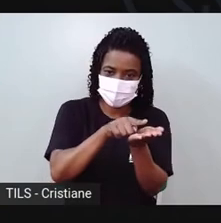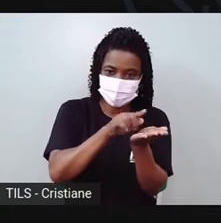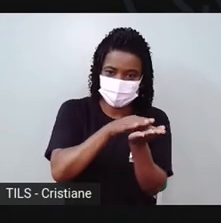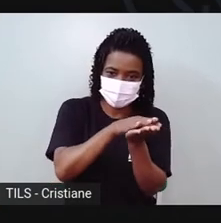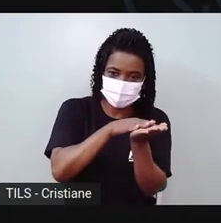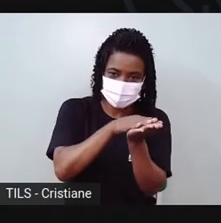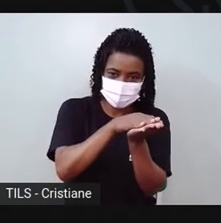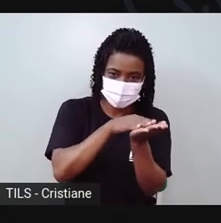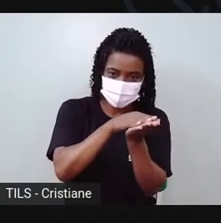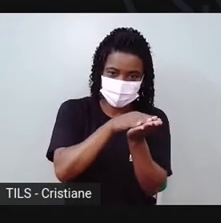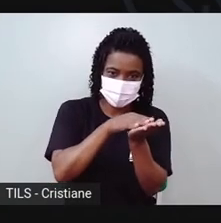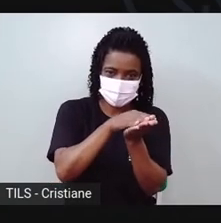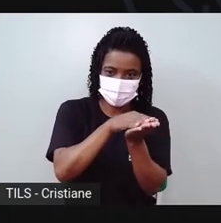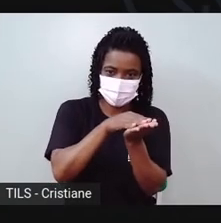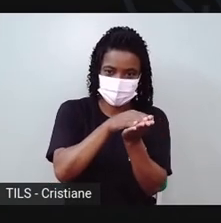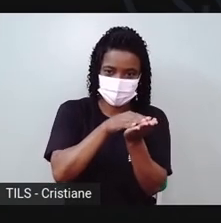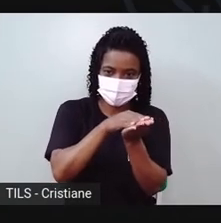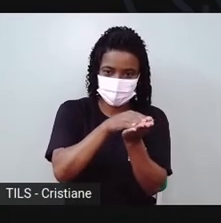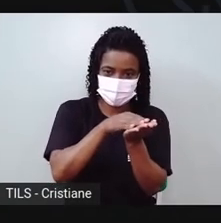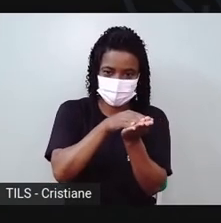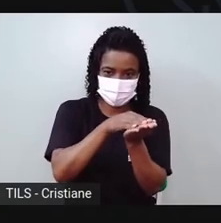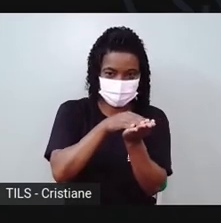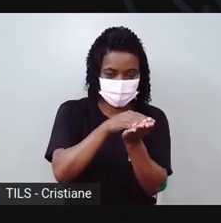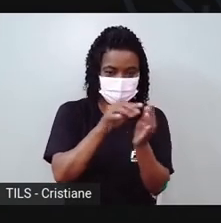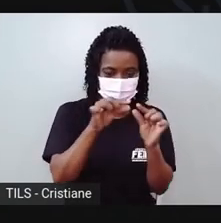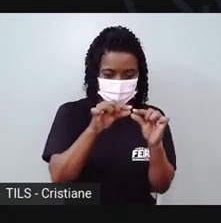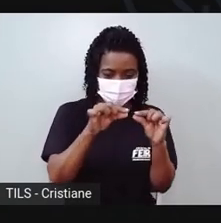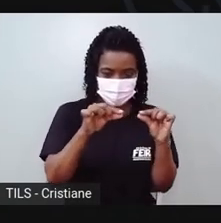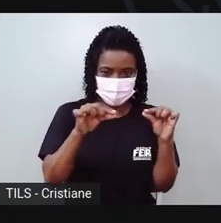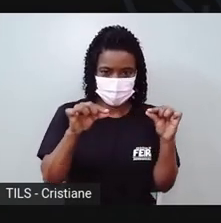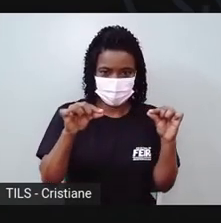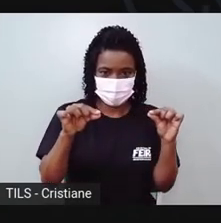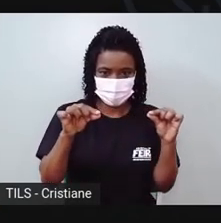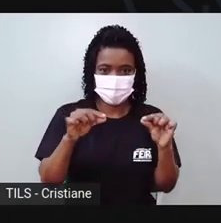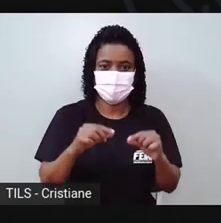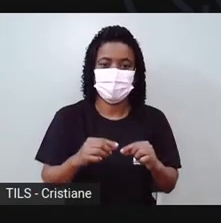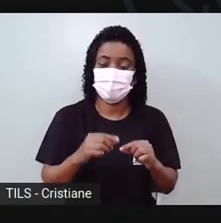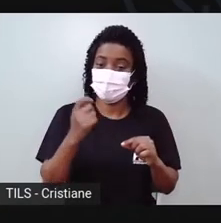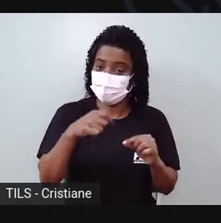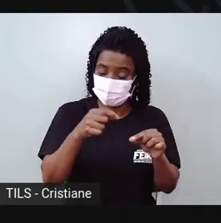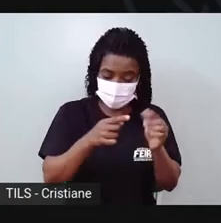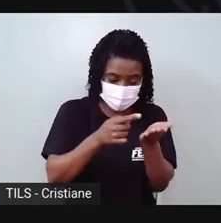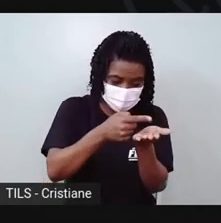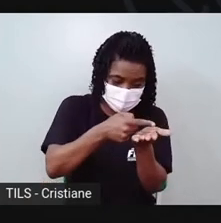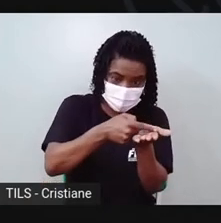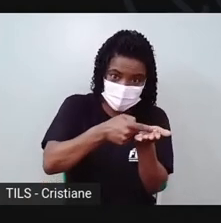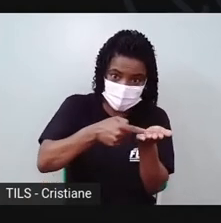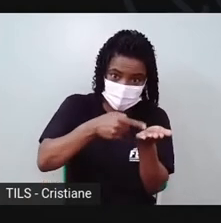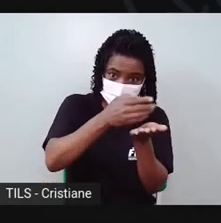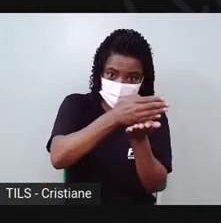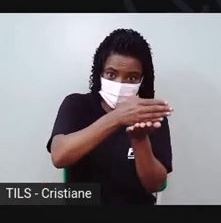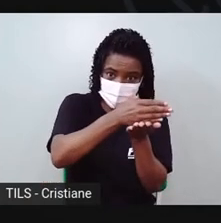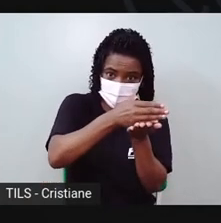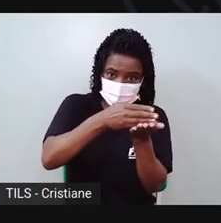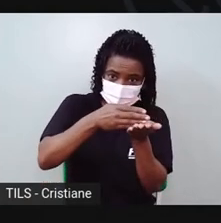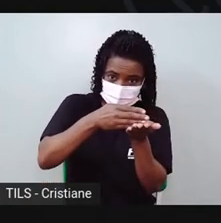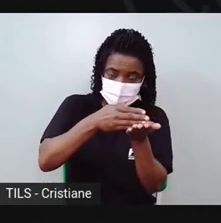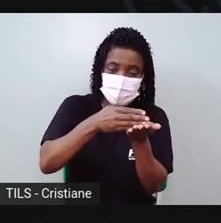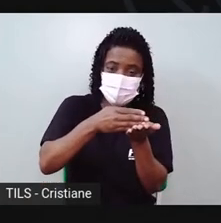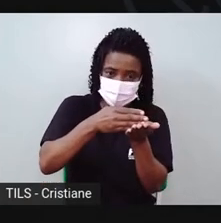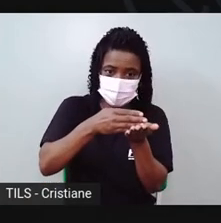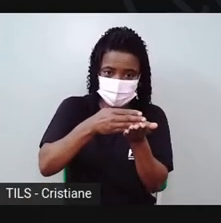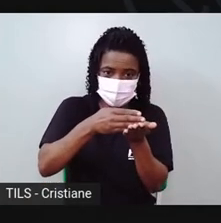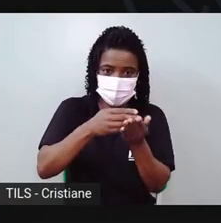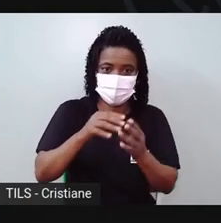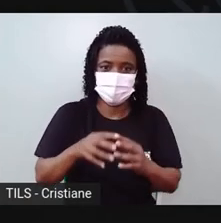Estregando assim, faz a minhoquinha. Vamos dividir metade e metade pra uma e pra outra do